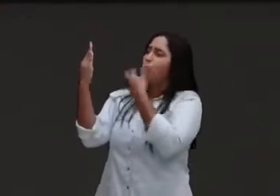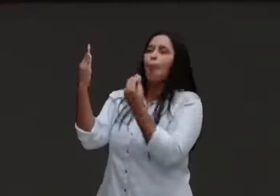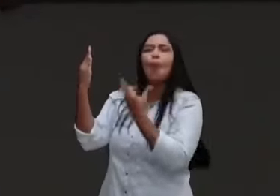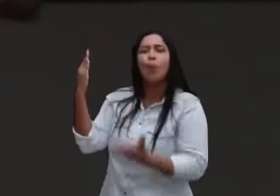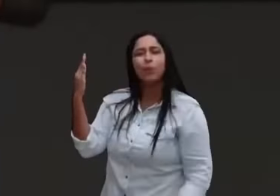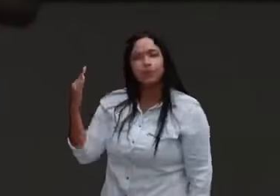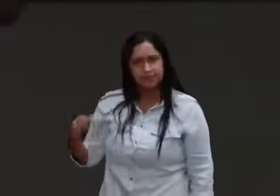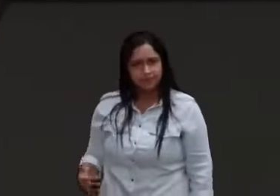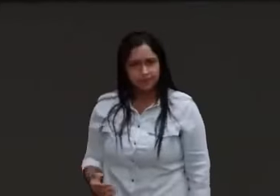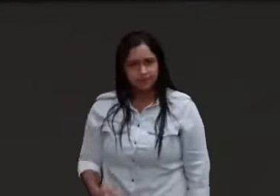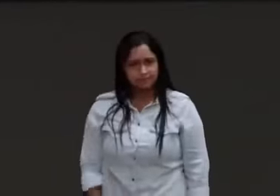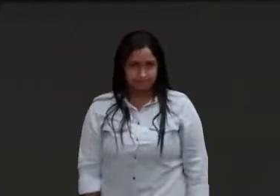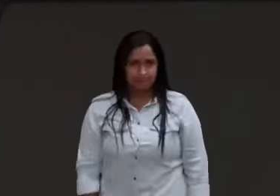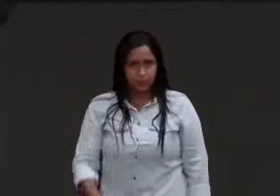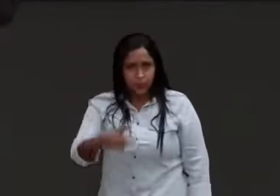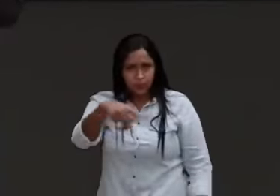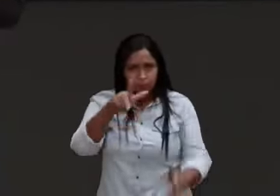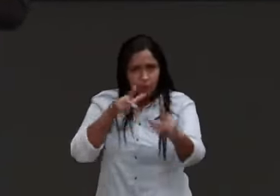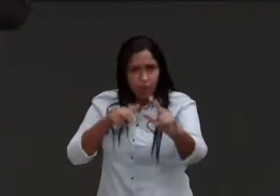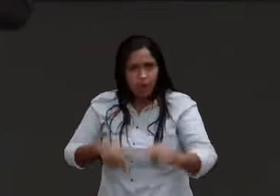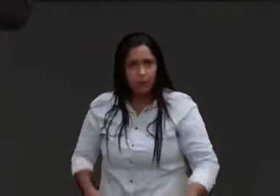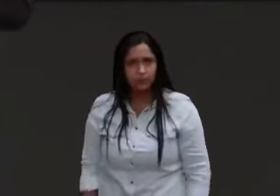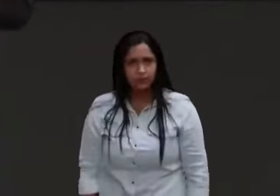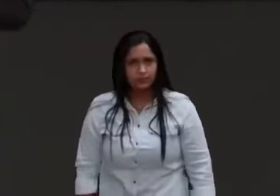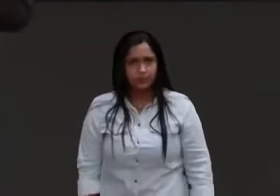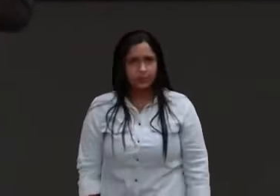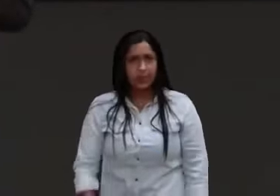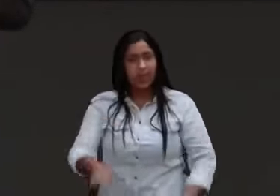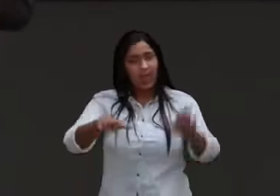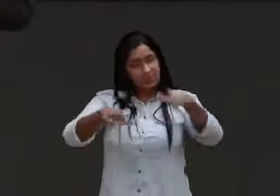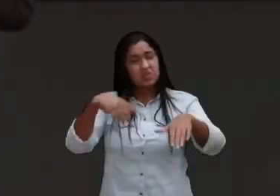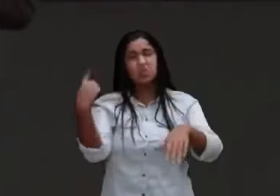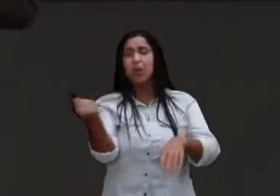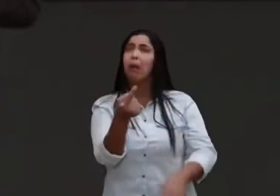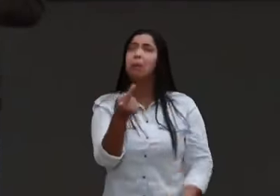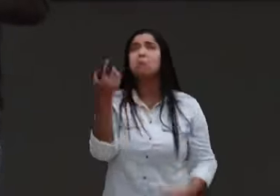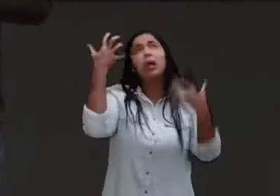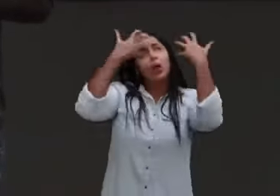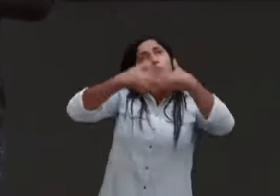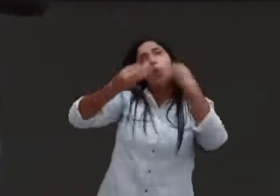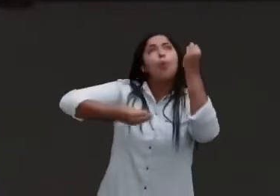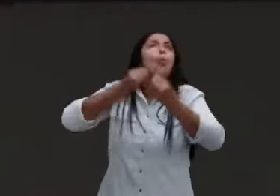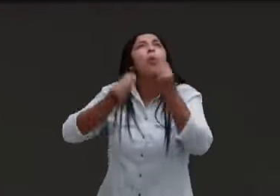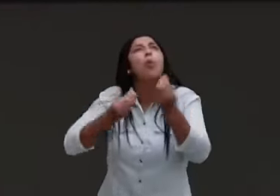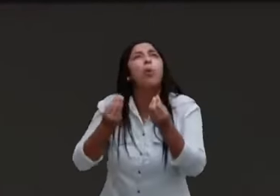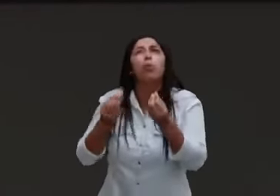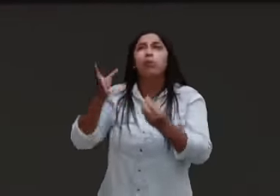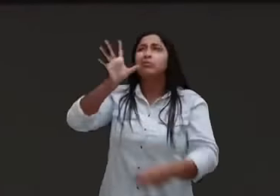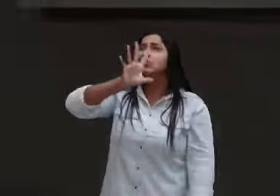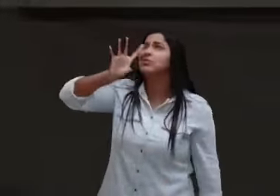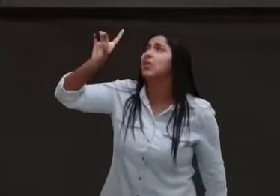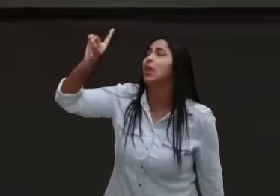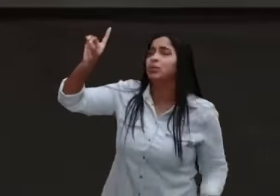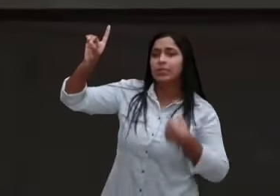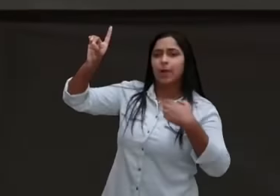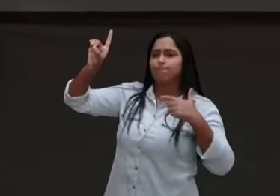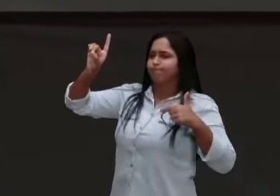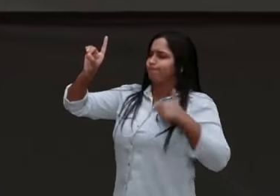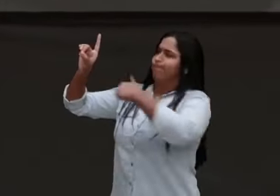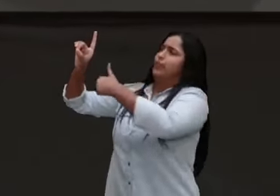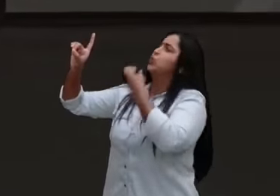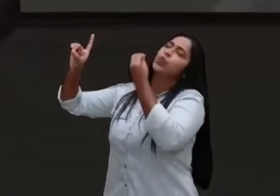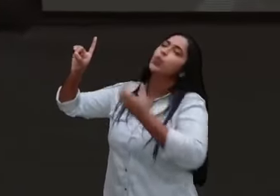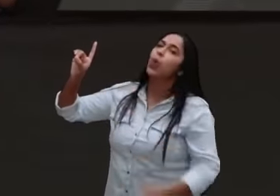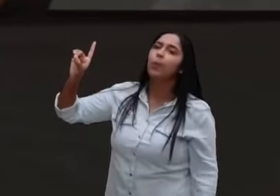Porque muitas vezes, nós não queremos saber, que atitude temos que ter para com Deus. Talvez você em casa, não quer saber,